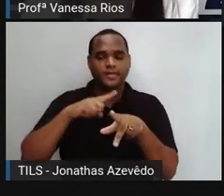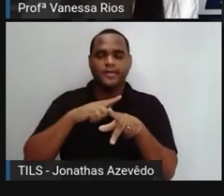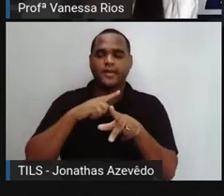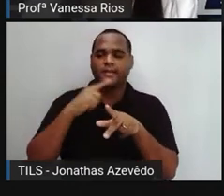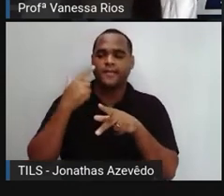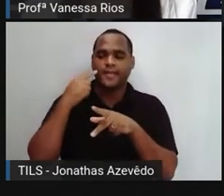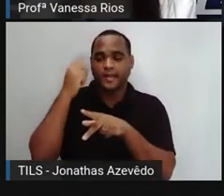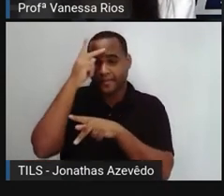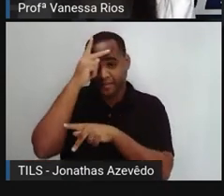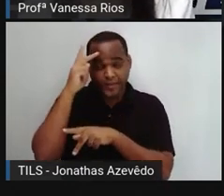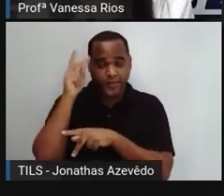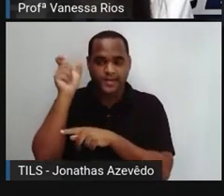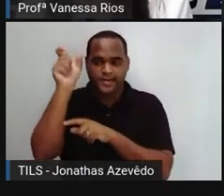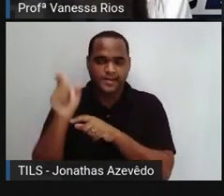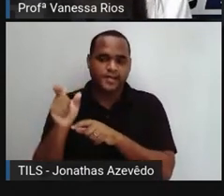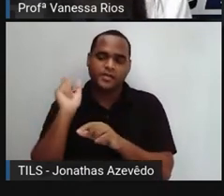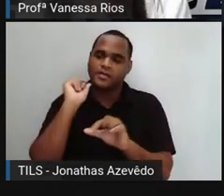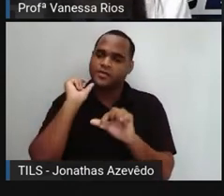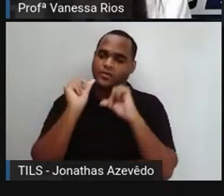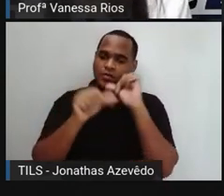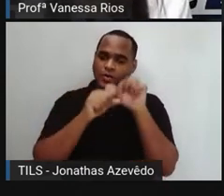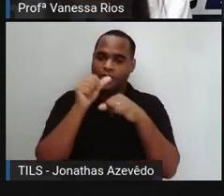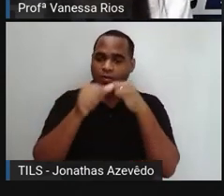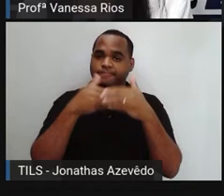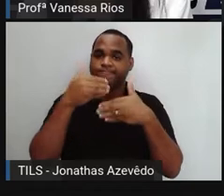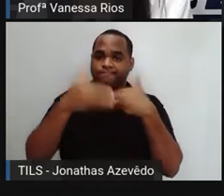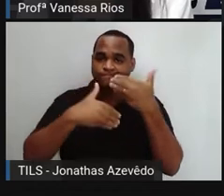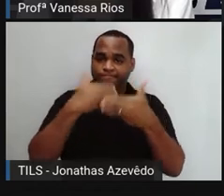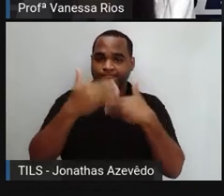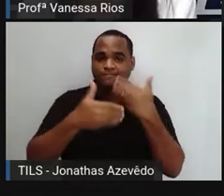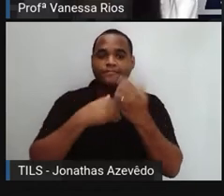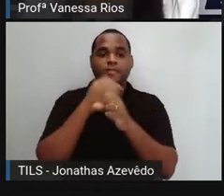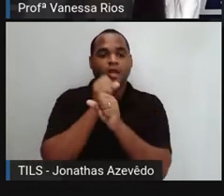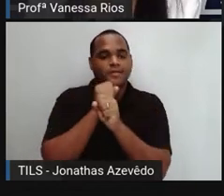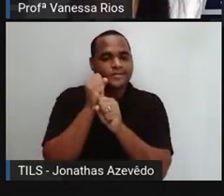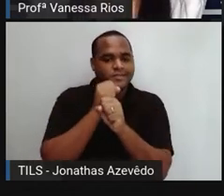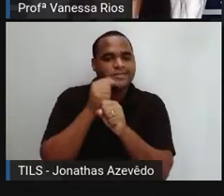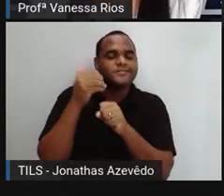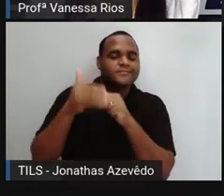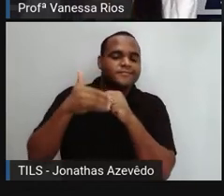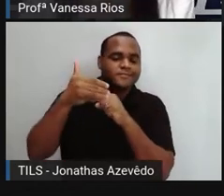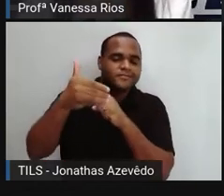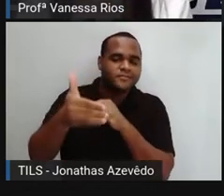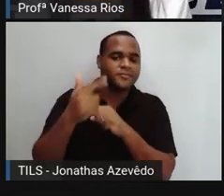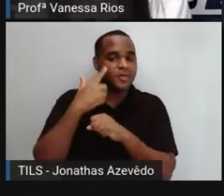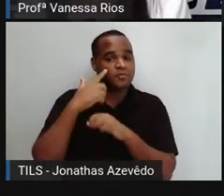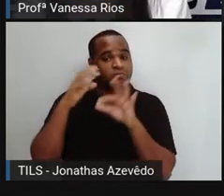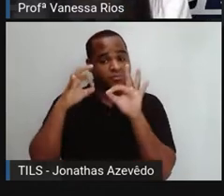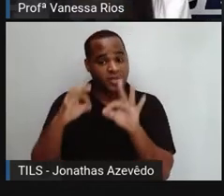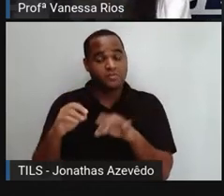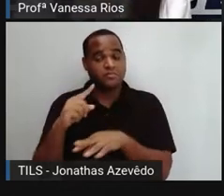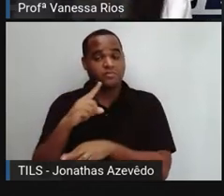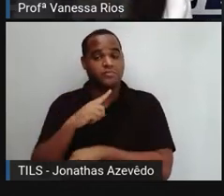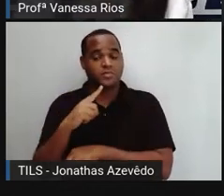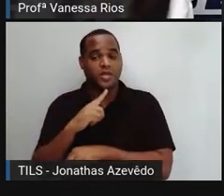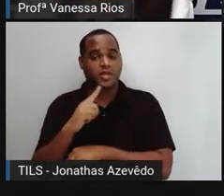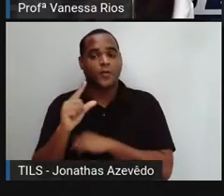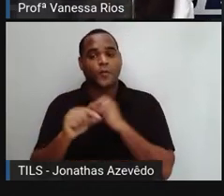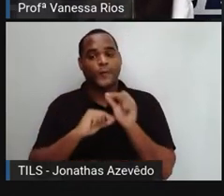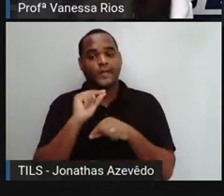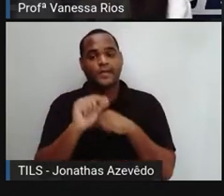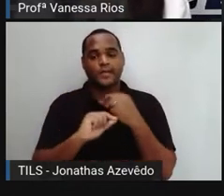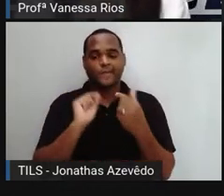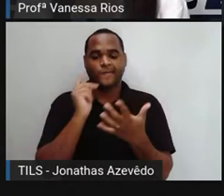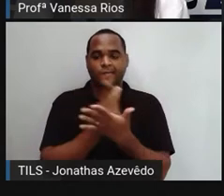retratar pessoas, elas mudaram com o passar do tempo. Diante daquilo que se considera certo, diante daquilo que se